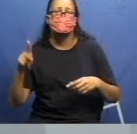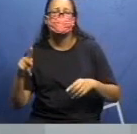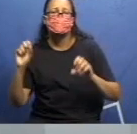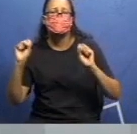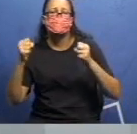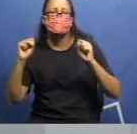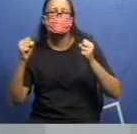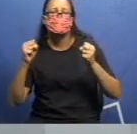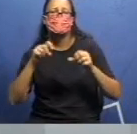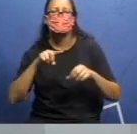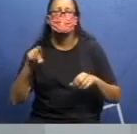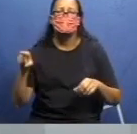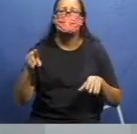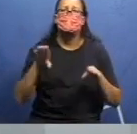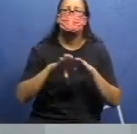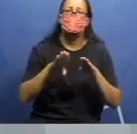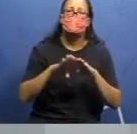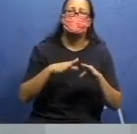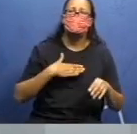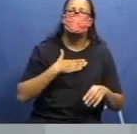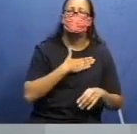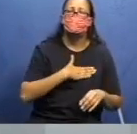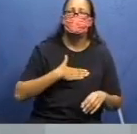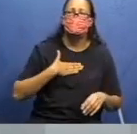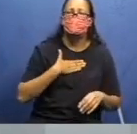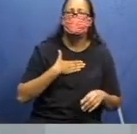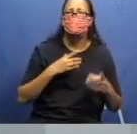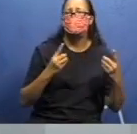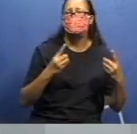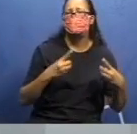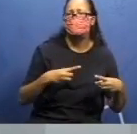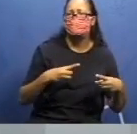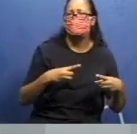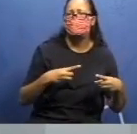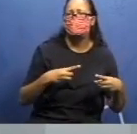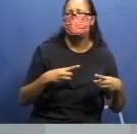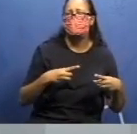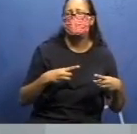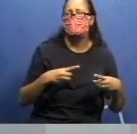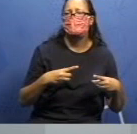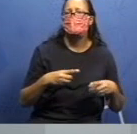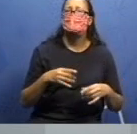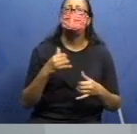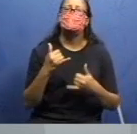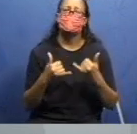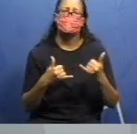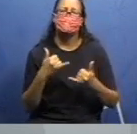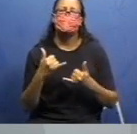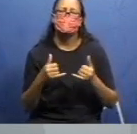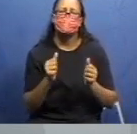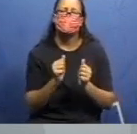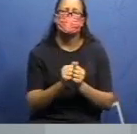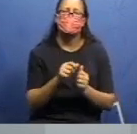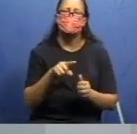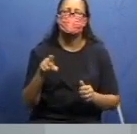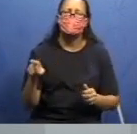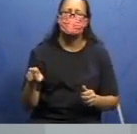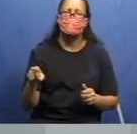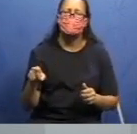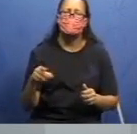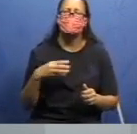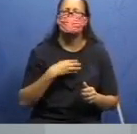também vai gostar demais de ser desafiado. E ele vai participar com vocês, ele vai brincar. Mesmo que à distância,